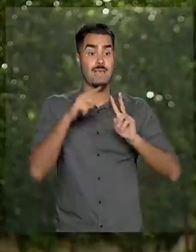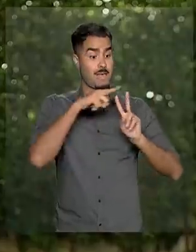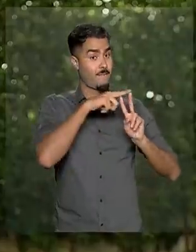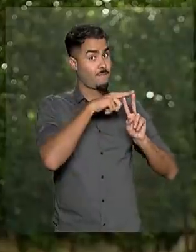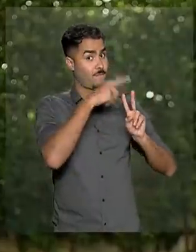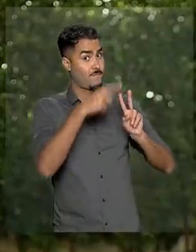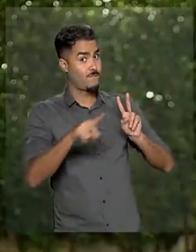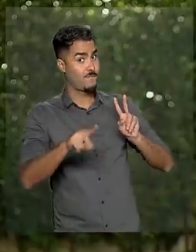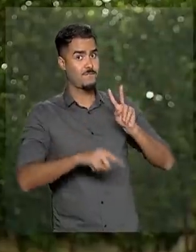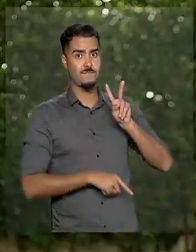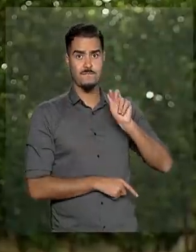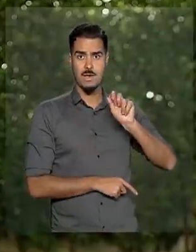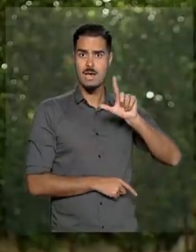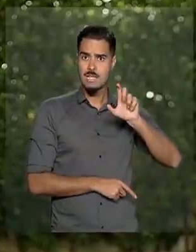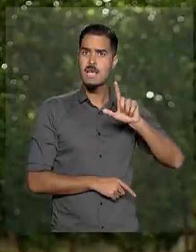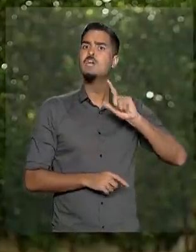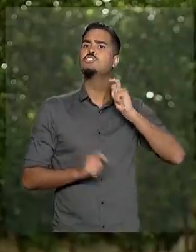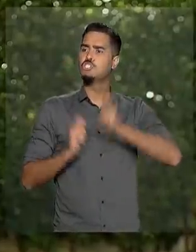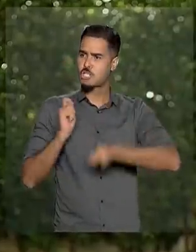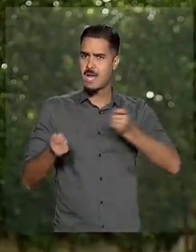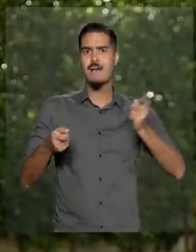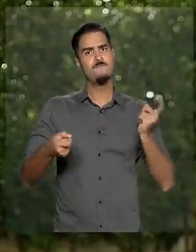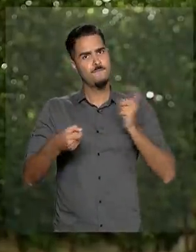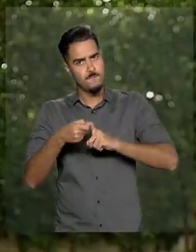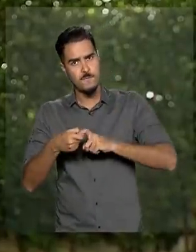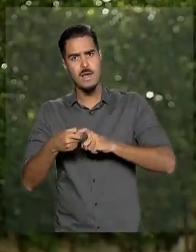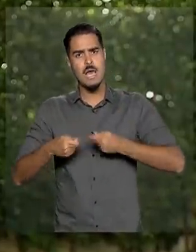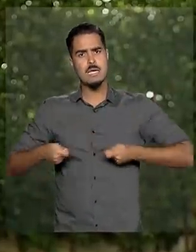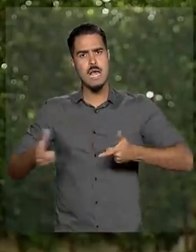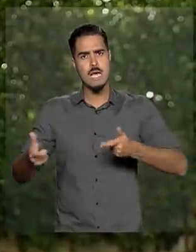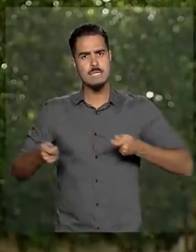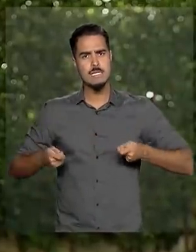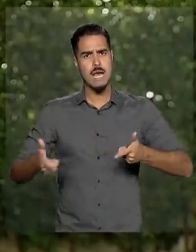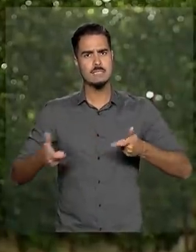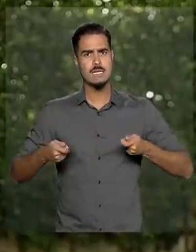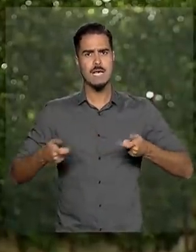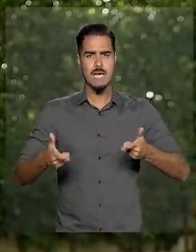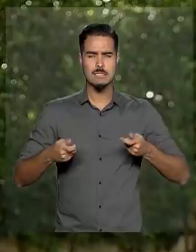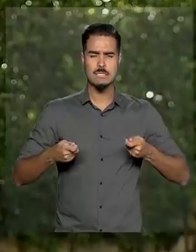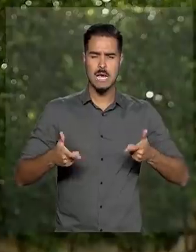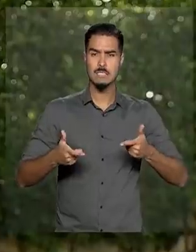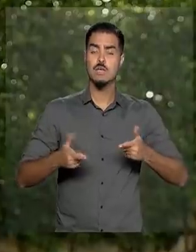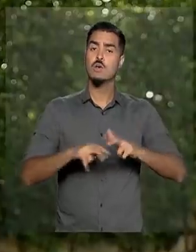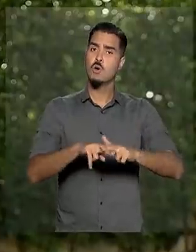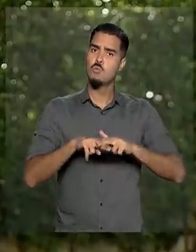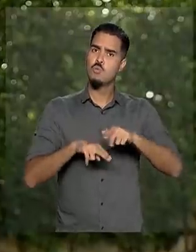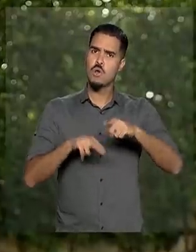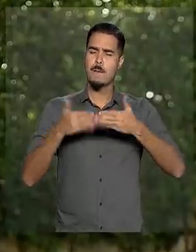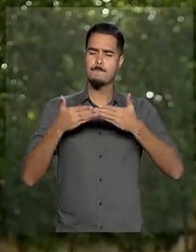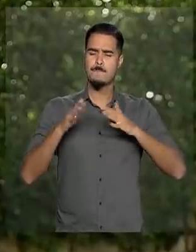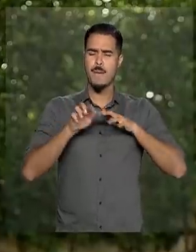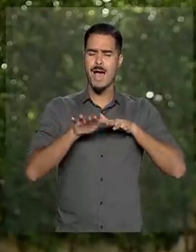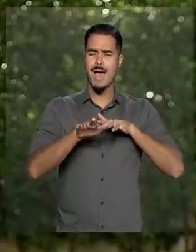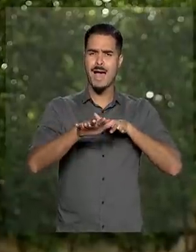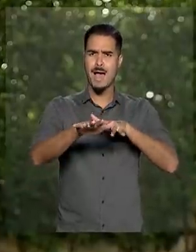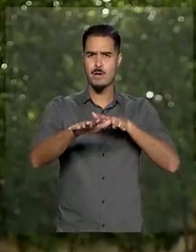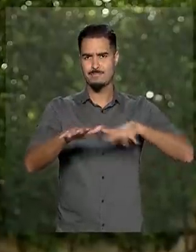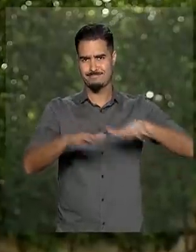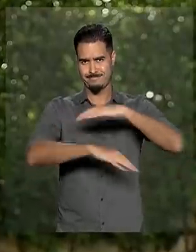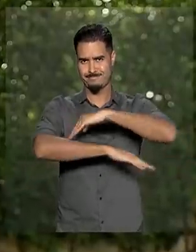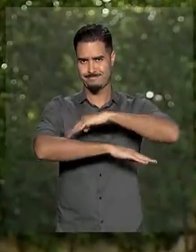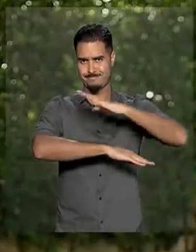ressarça todos os gastos que foram tomados a partir do desastre em